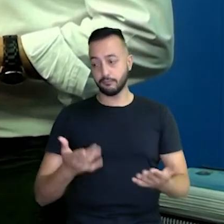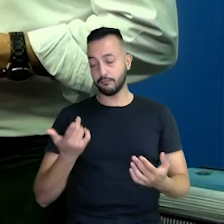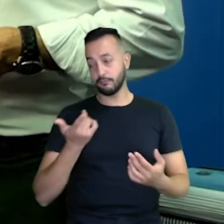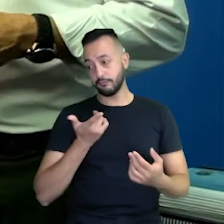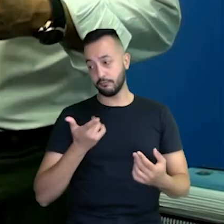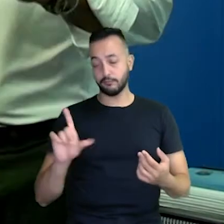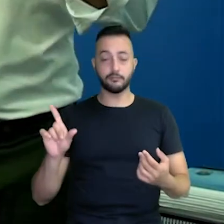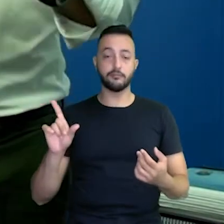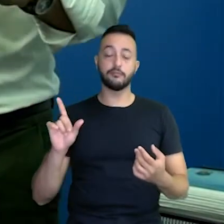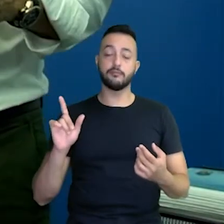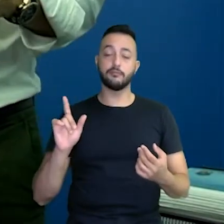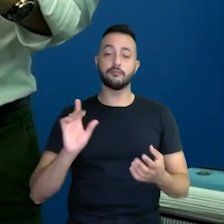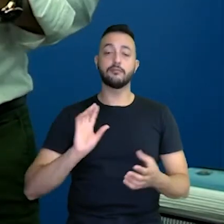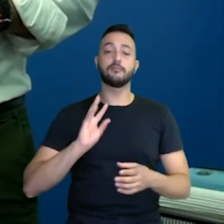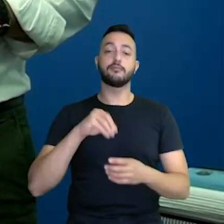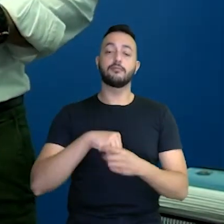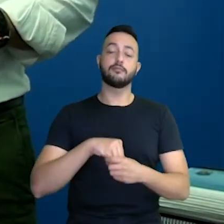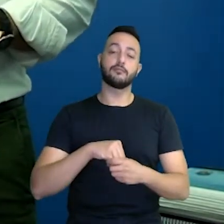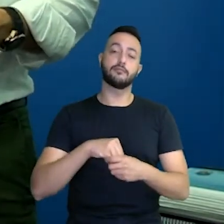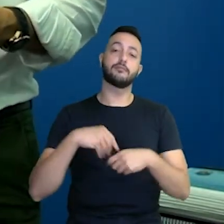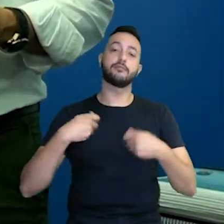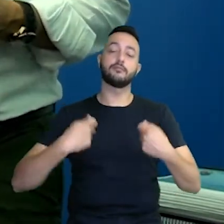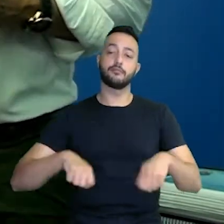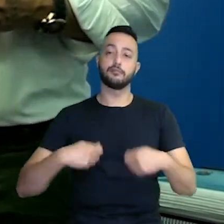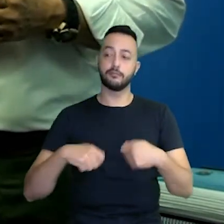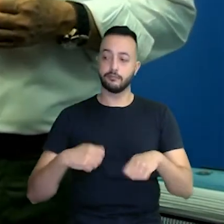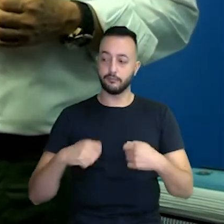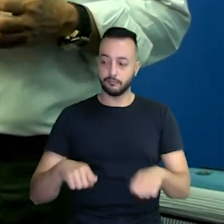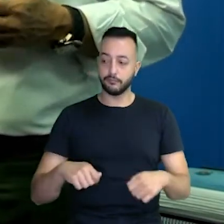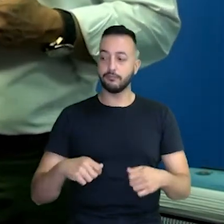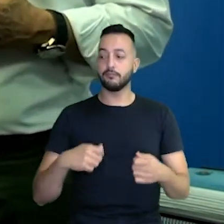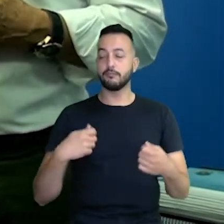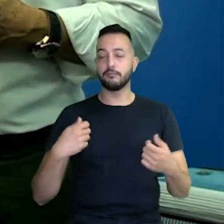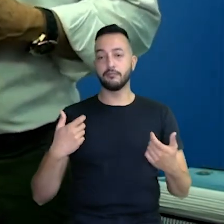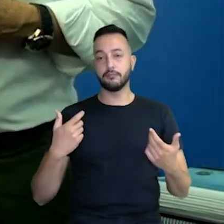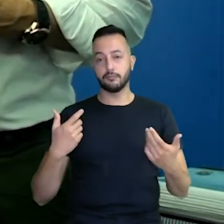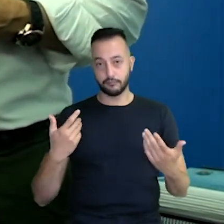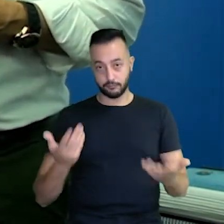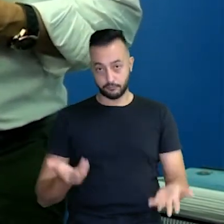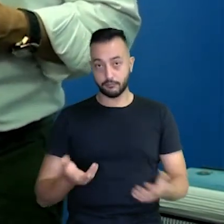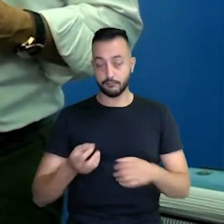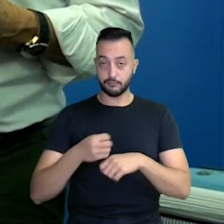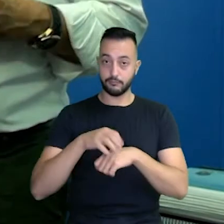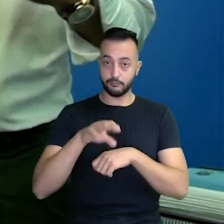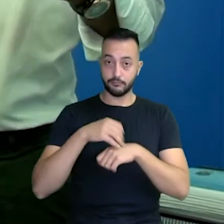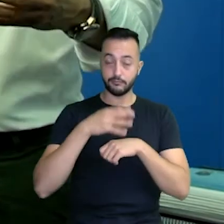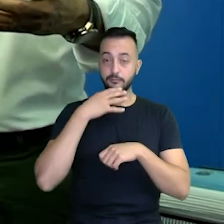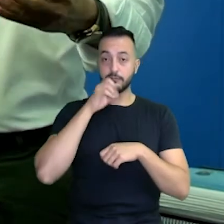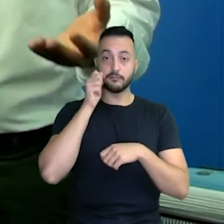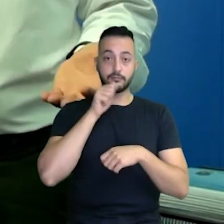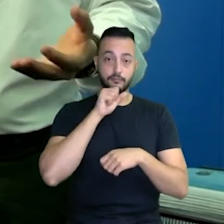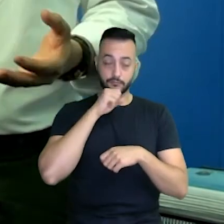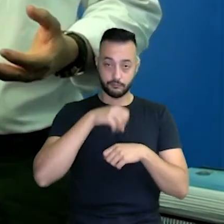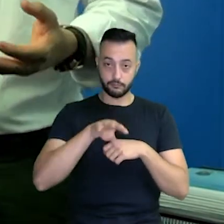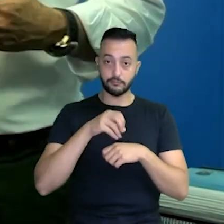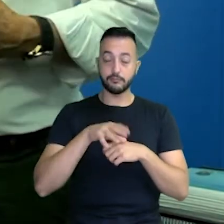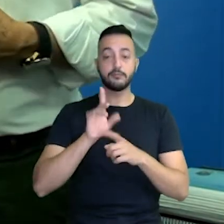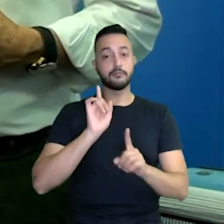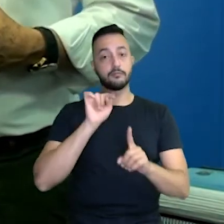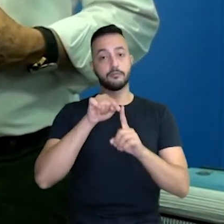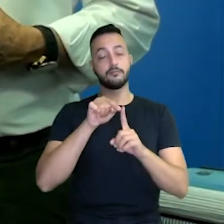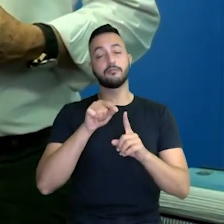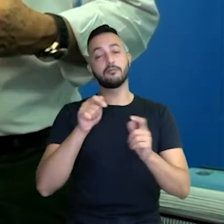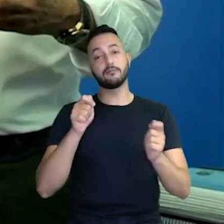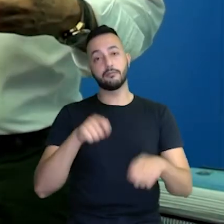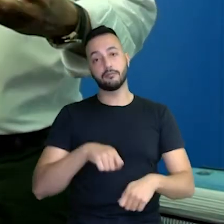um outro núcleo que a gente precisa deixar aqui, passar para os pais, que a ideia é essa,